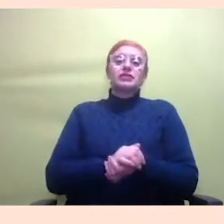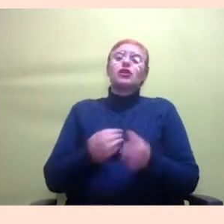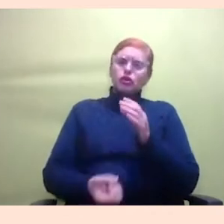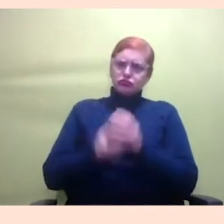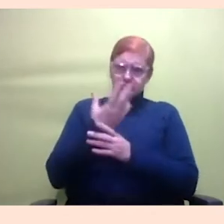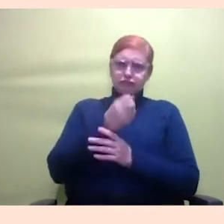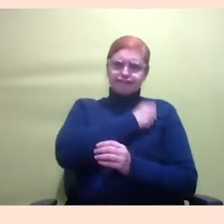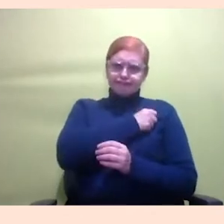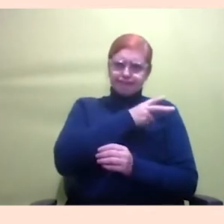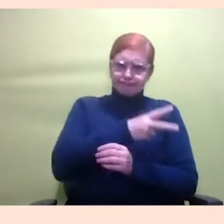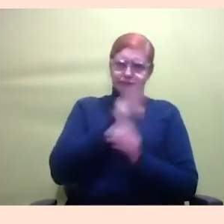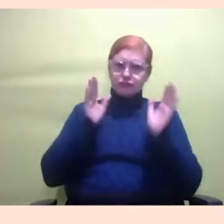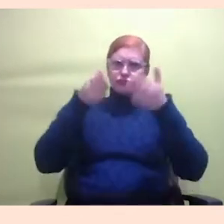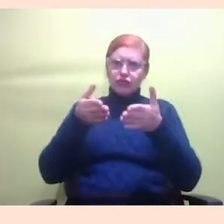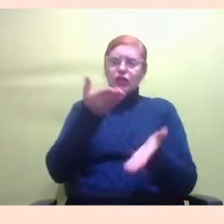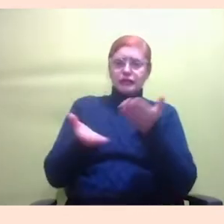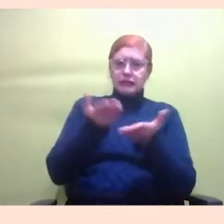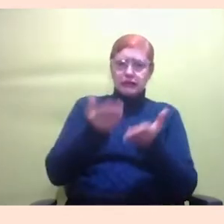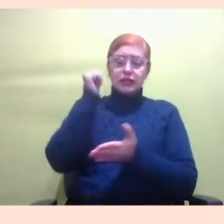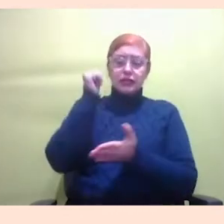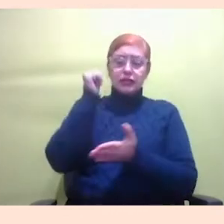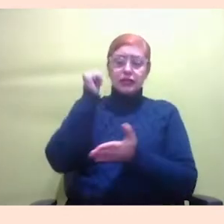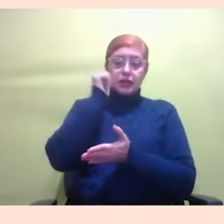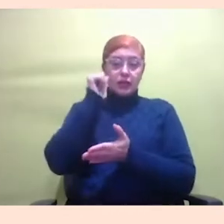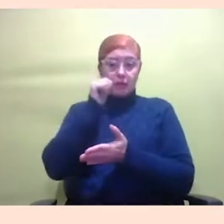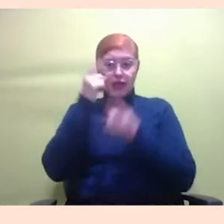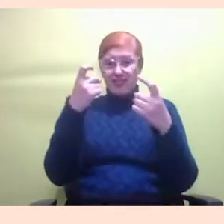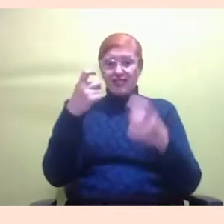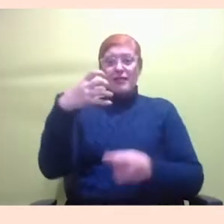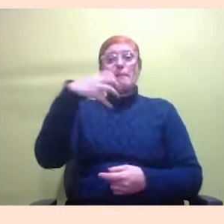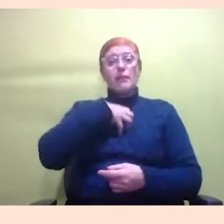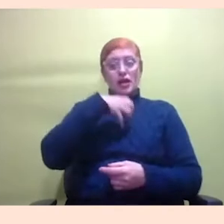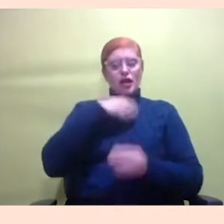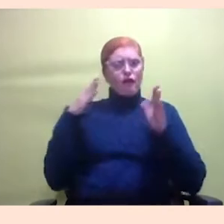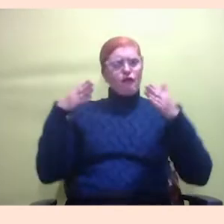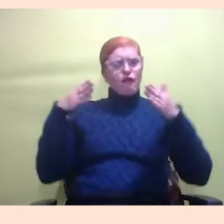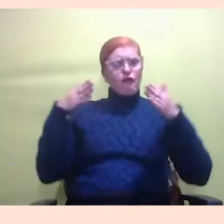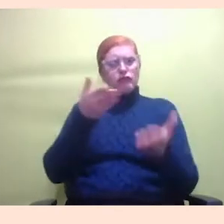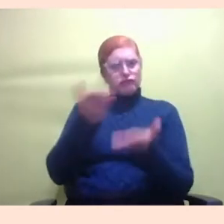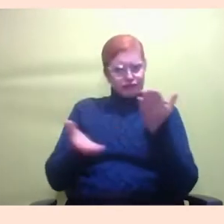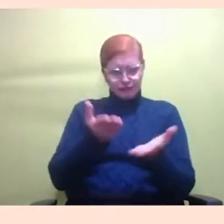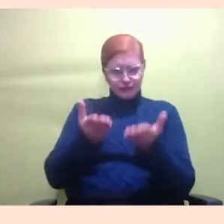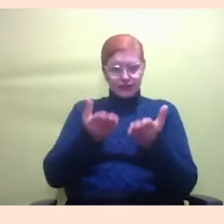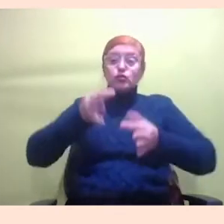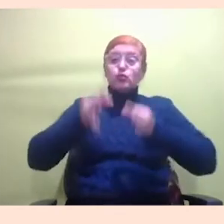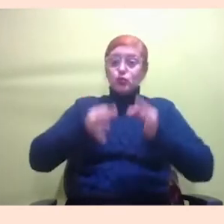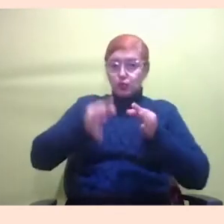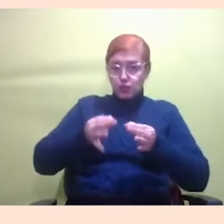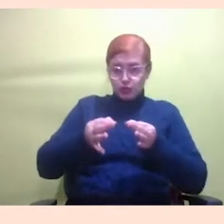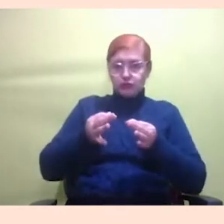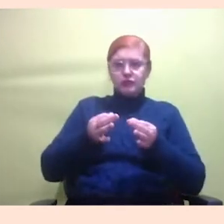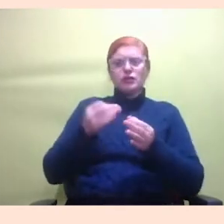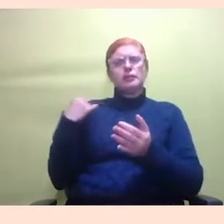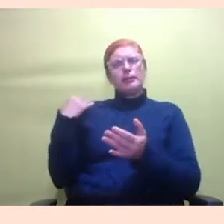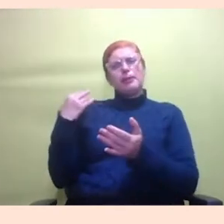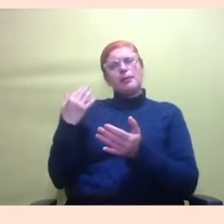mulheres em situação de violência em Salvador, né? O foco principal era isso, era atender na perspectiva jurídica. Passado um tempo a gente percebeu